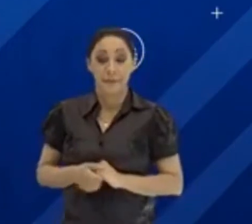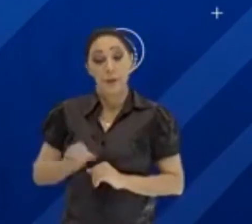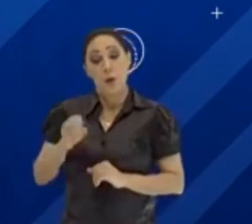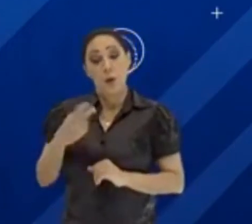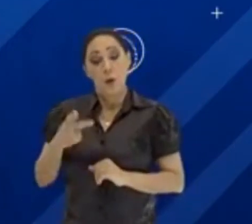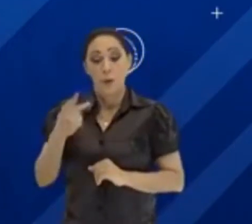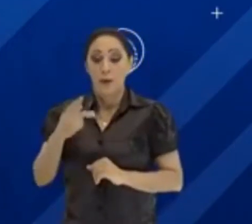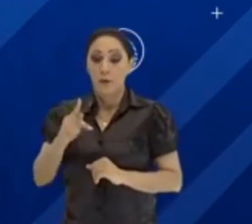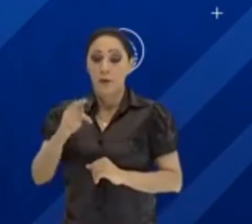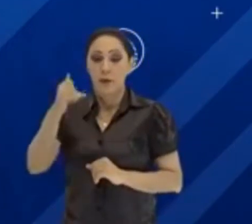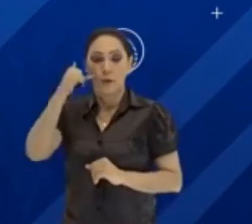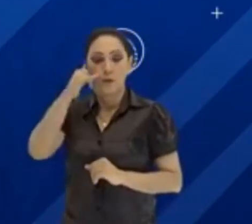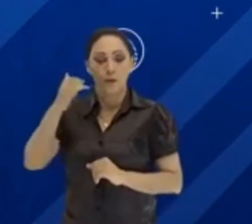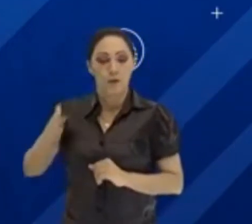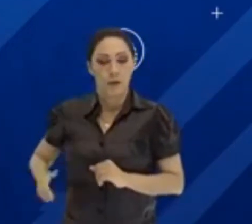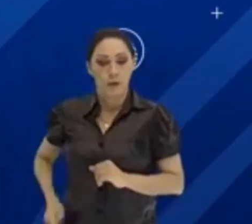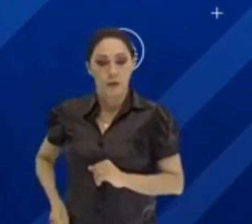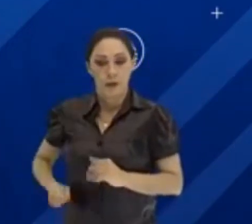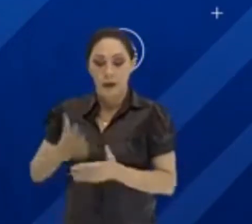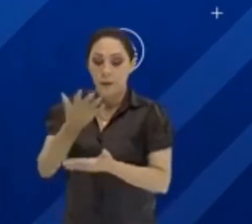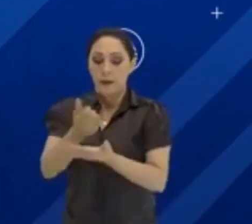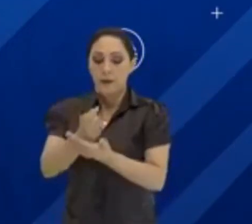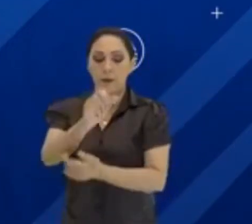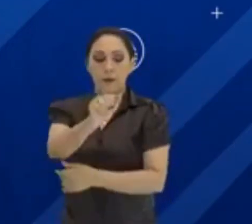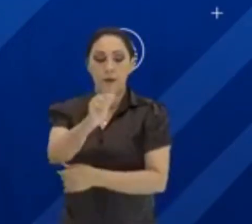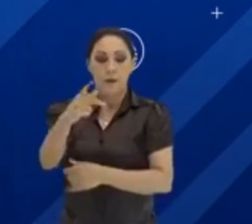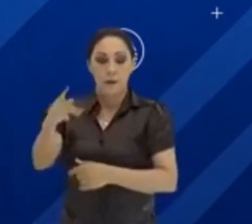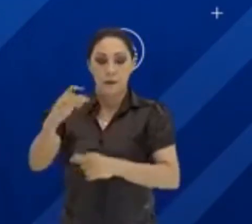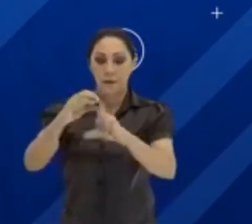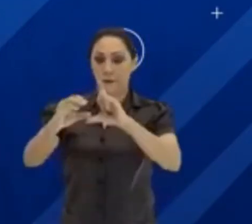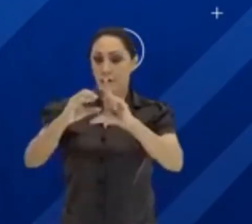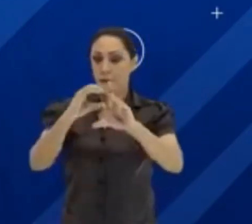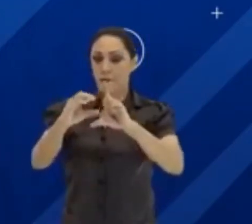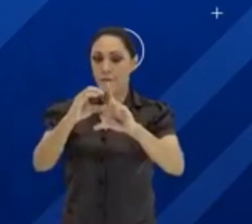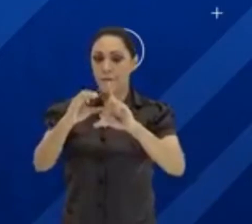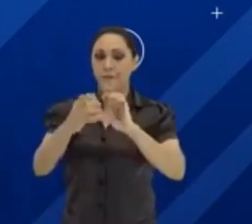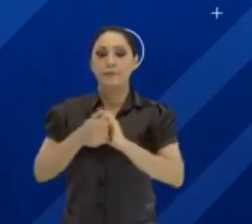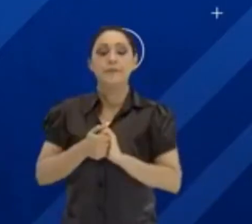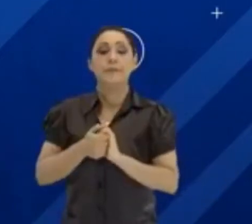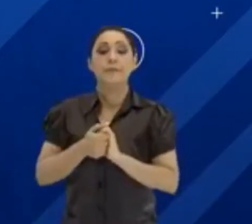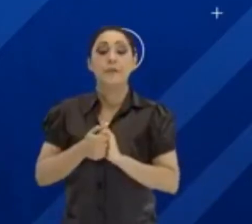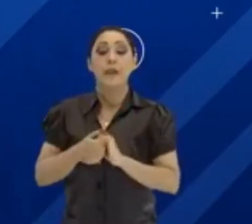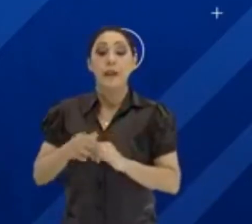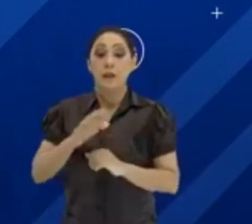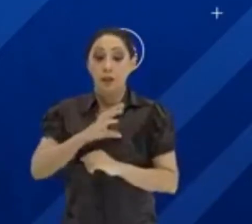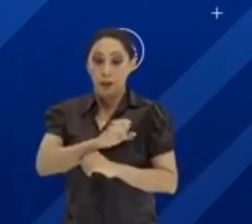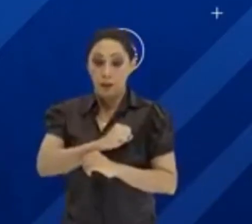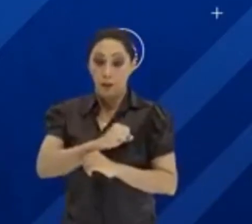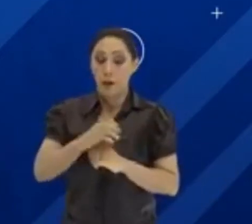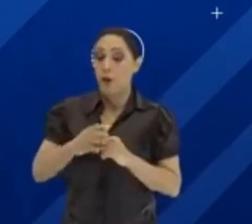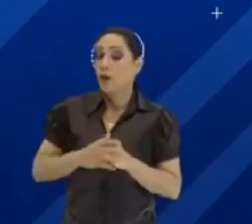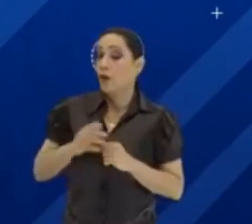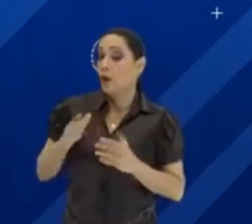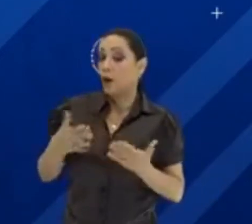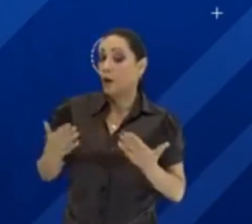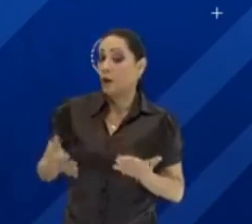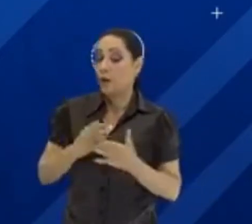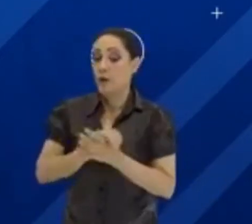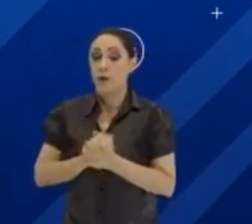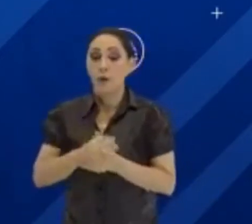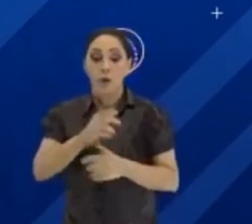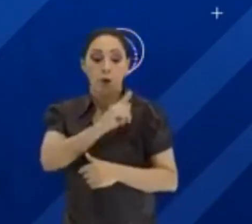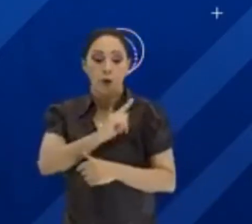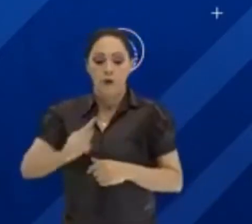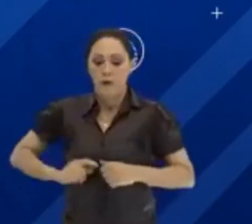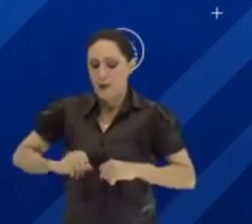pelo seu celular, baixando o aplicativo Cultura da Rede de Comunicação. Gente, o Governo do Estado está fazendo a parte dele.